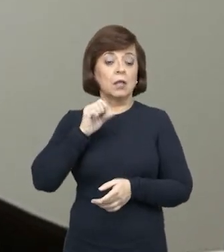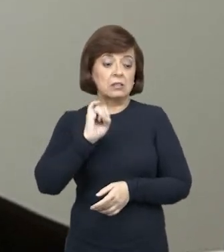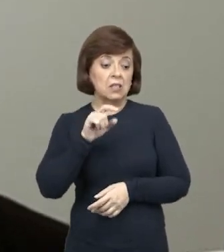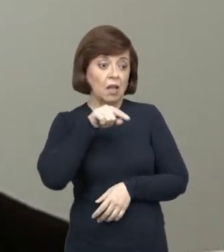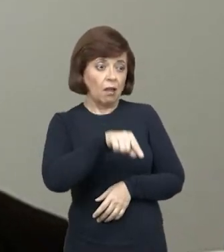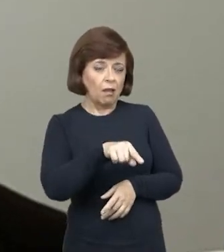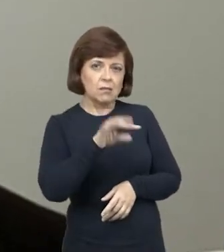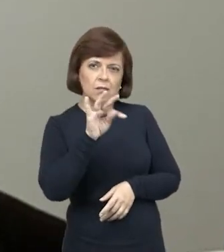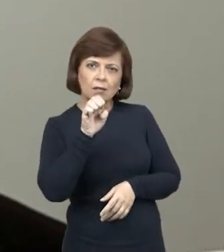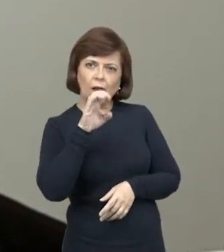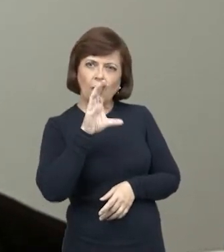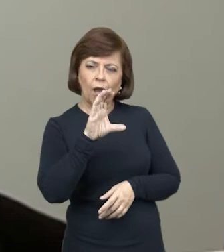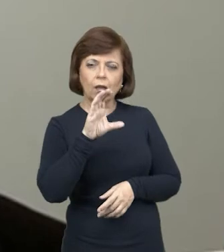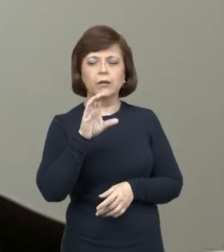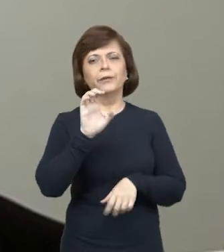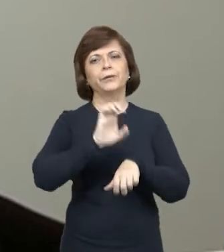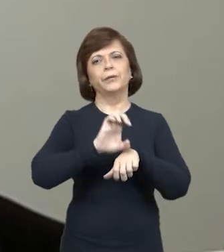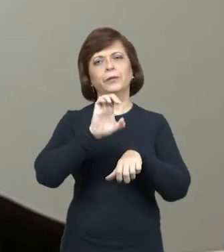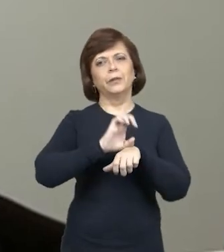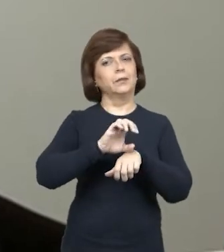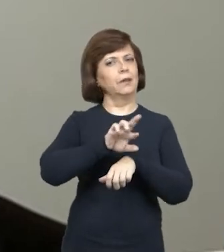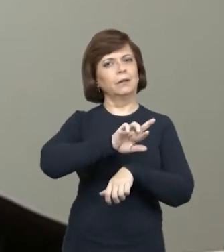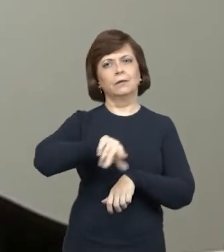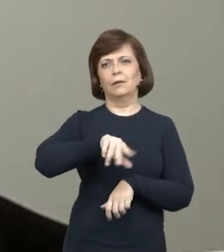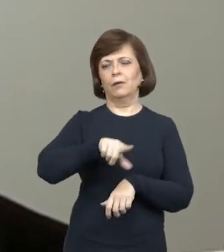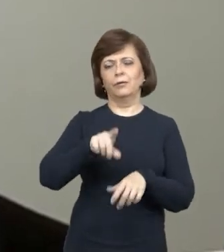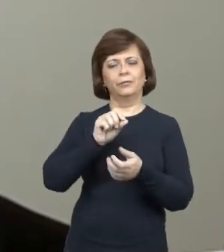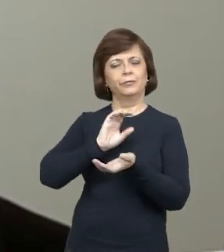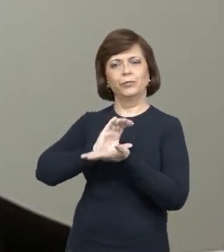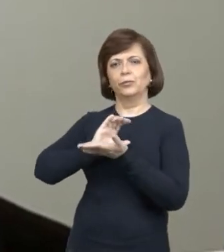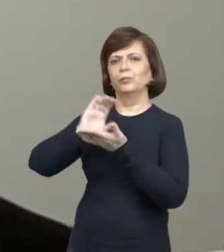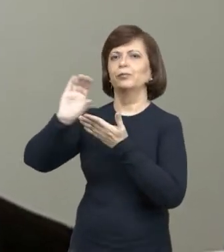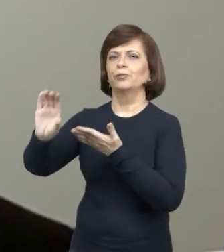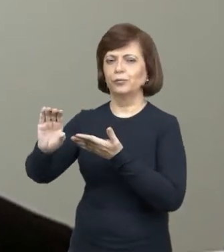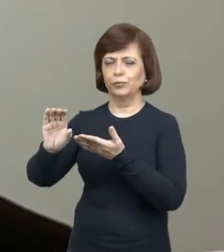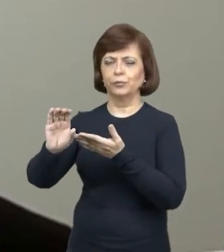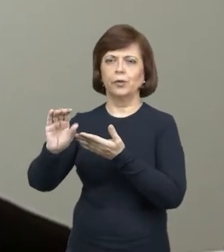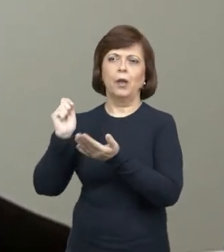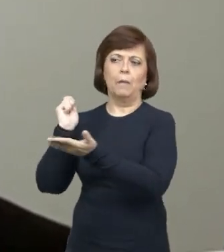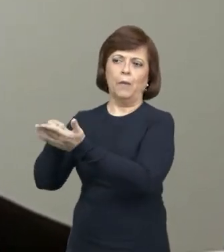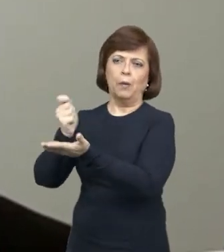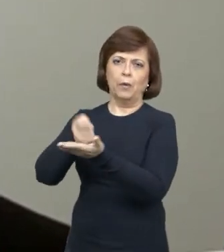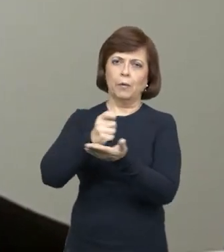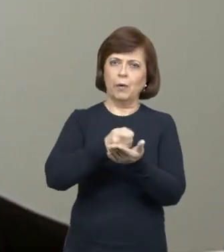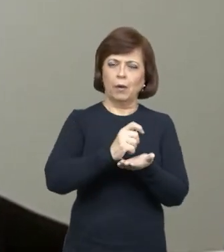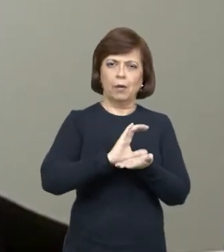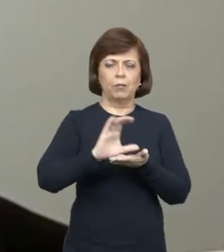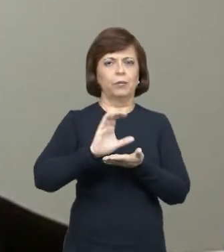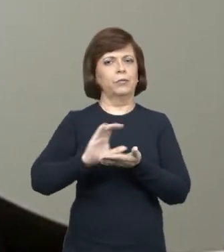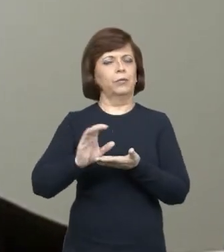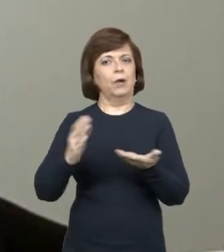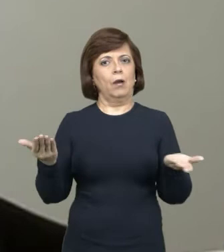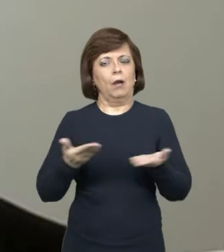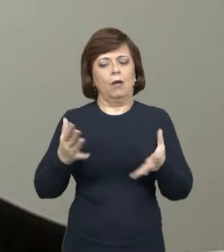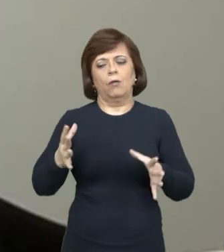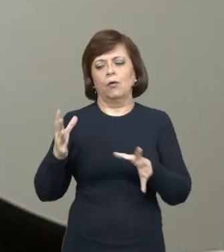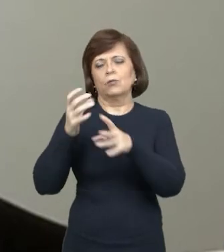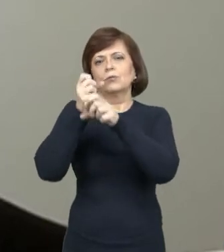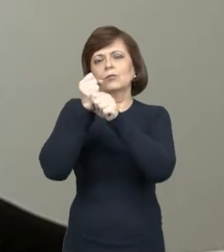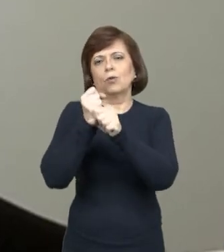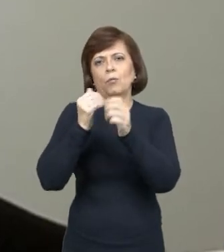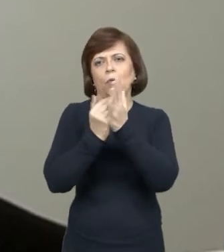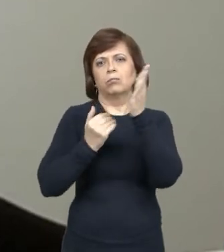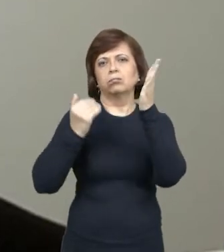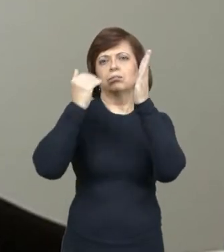a celebração desse TAC o Estado foi capaz de fazer as despesas devidas, somando agora esse percentual